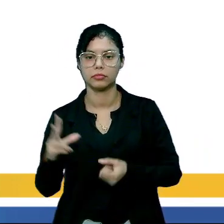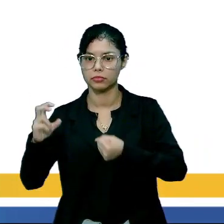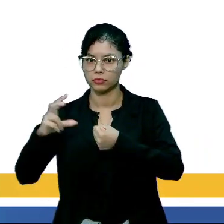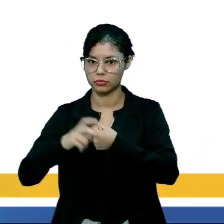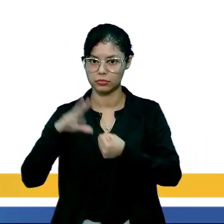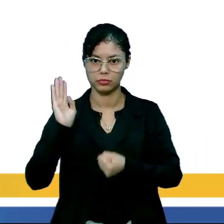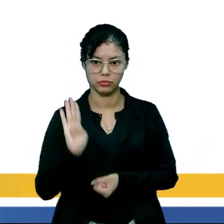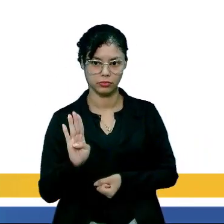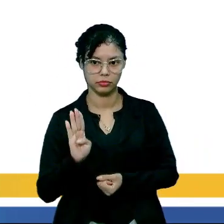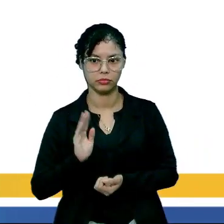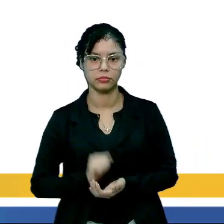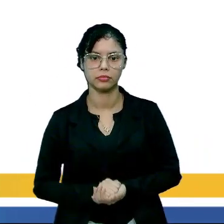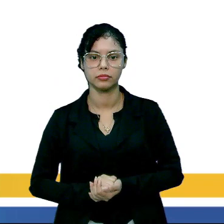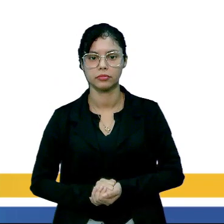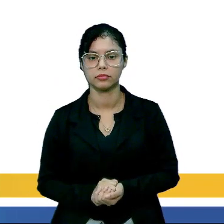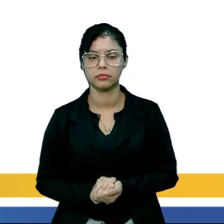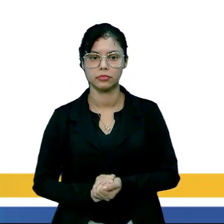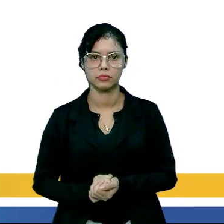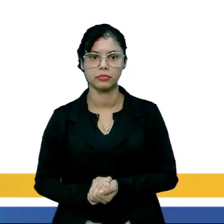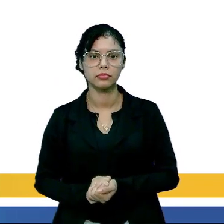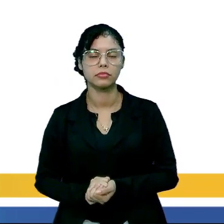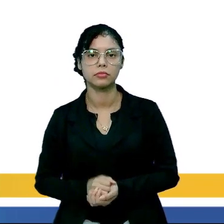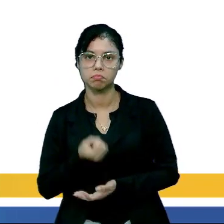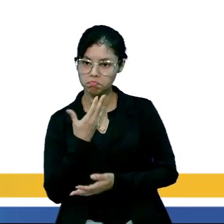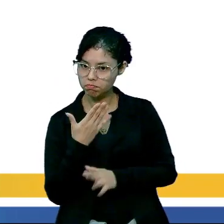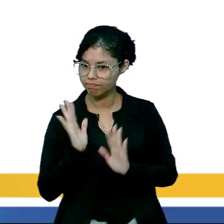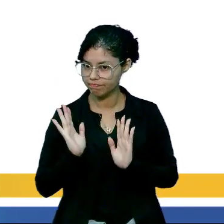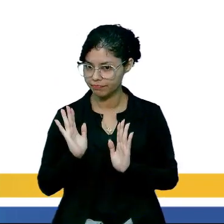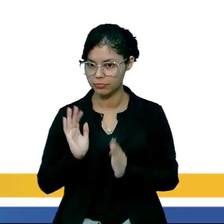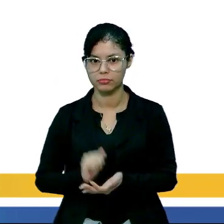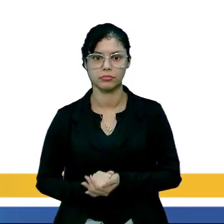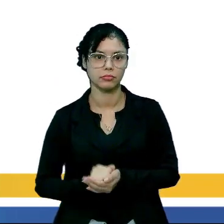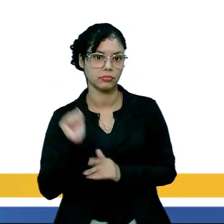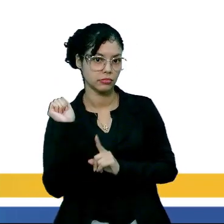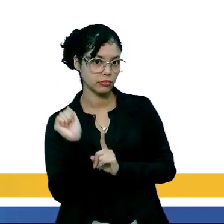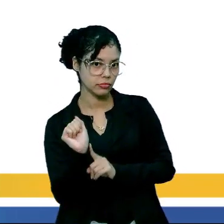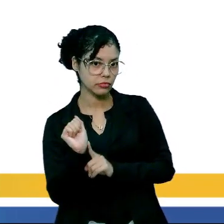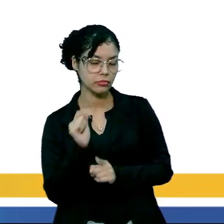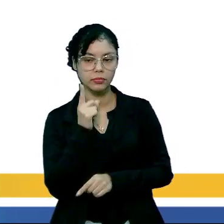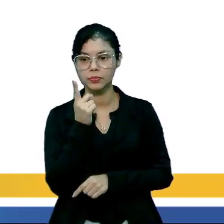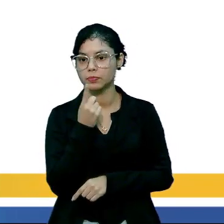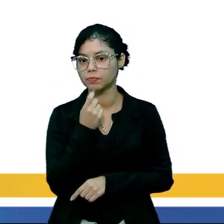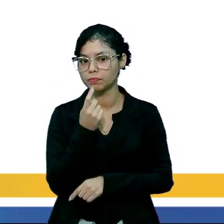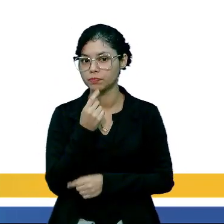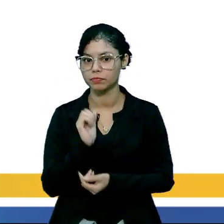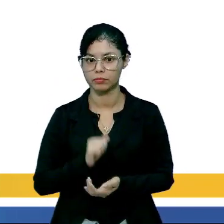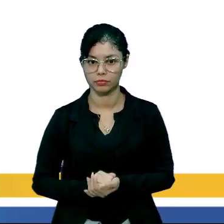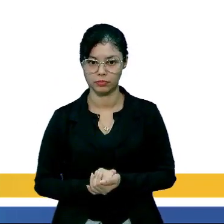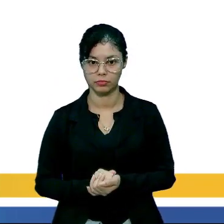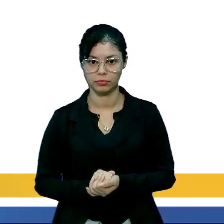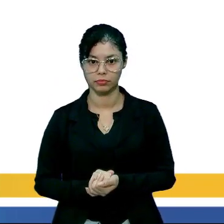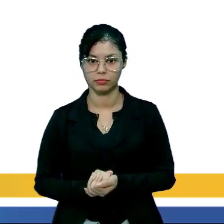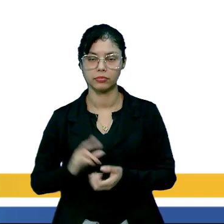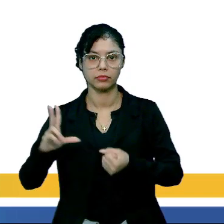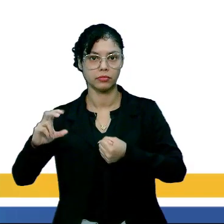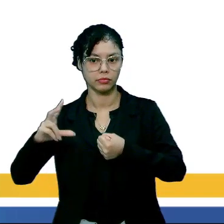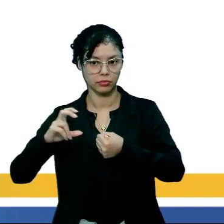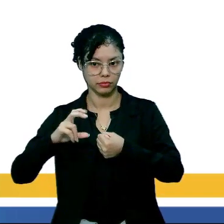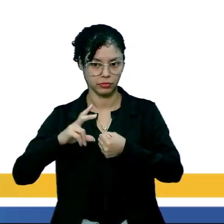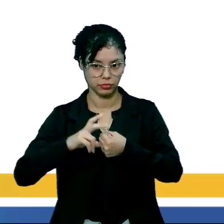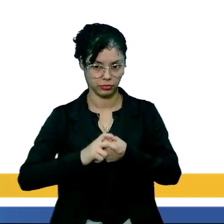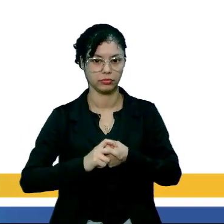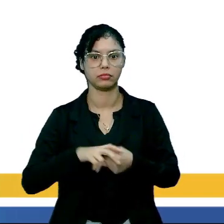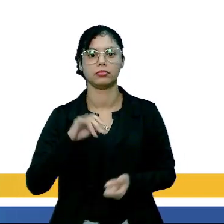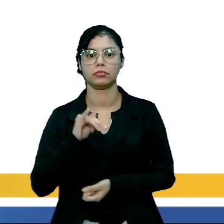o vírus B, né? É uma parte boa. Já a parte vermelha é os infectados, tá?